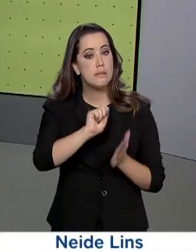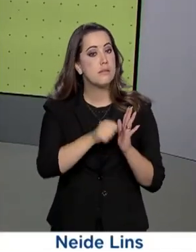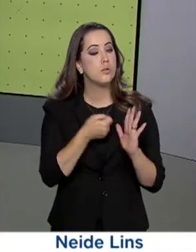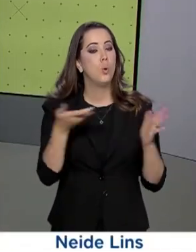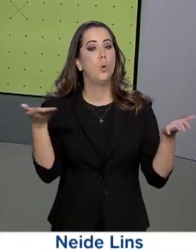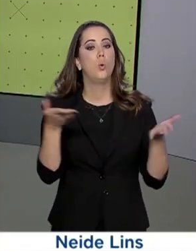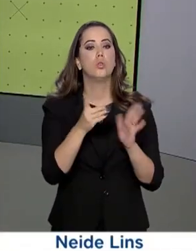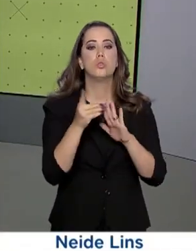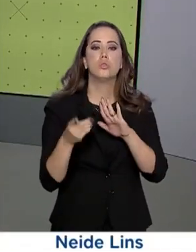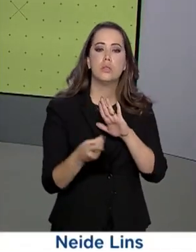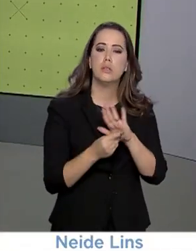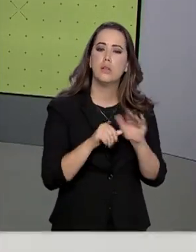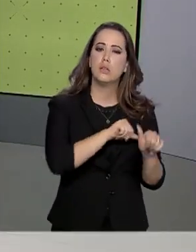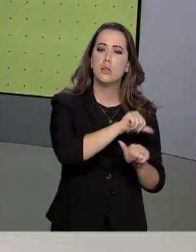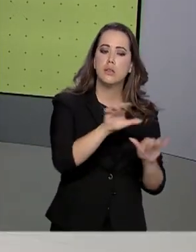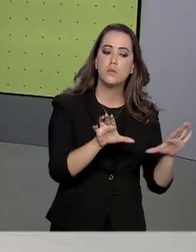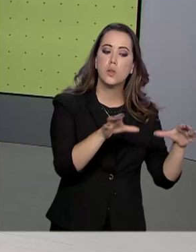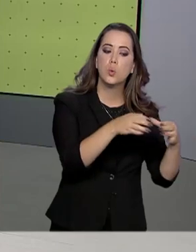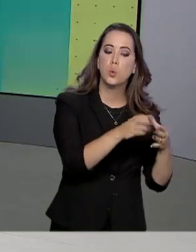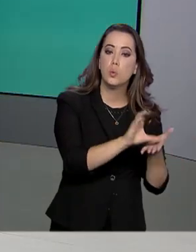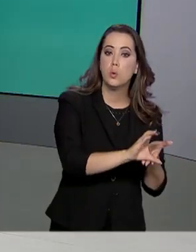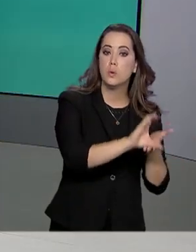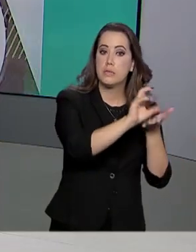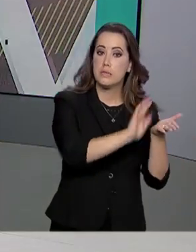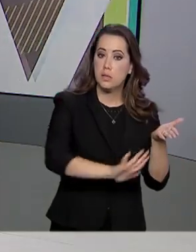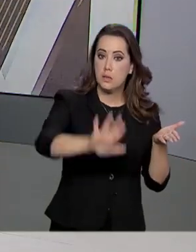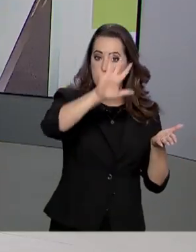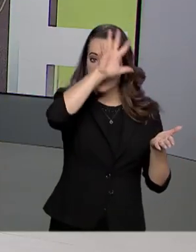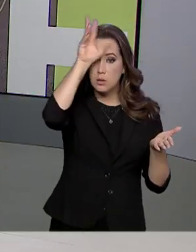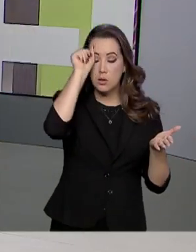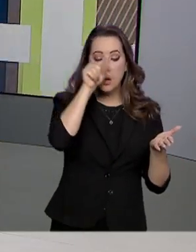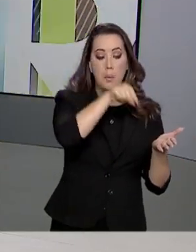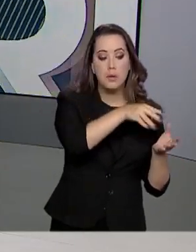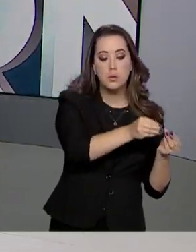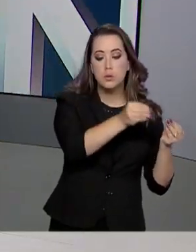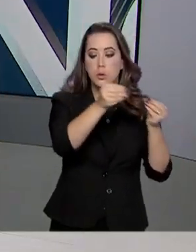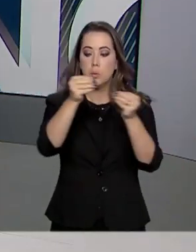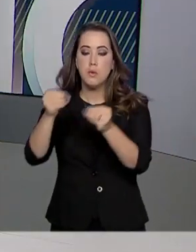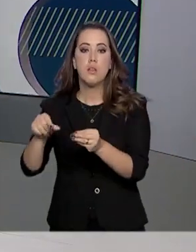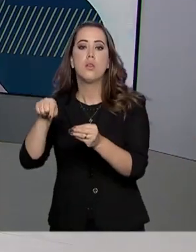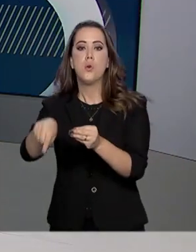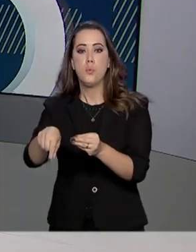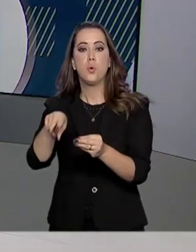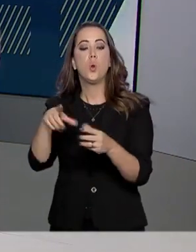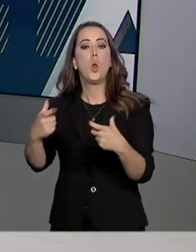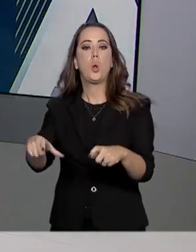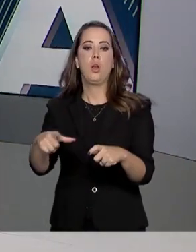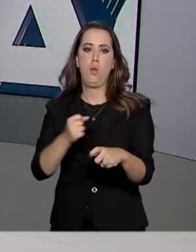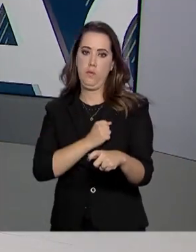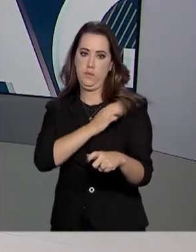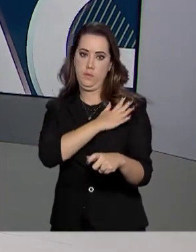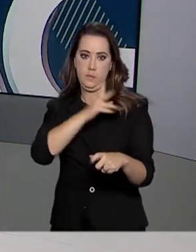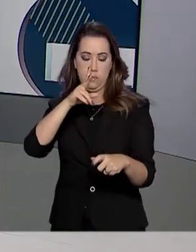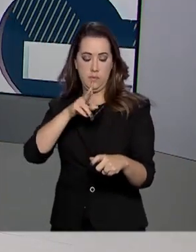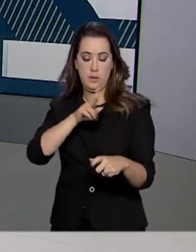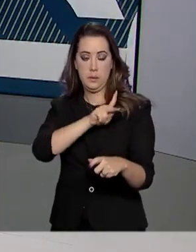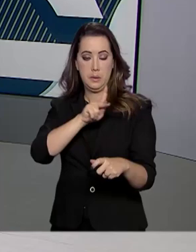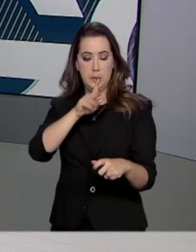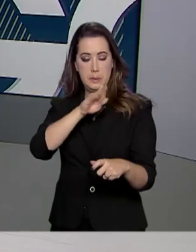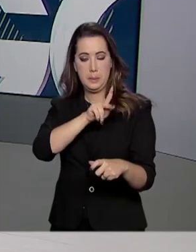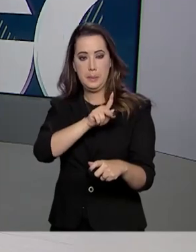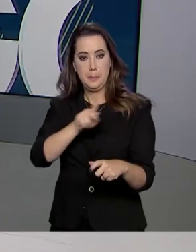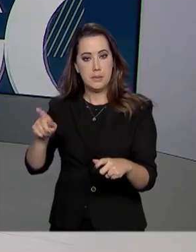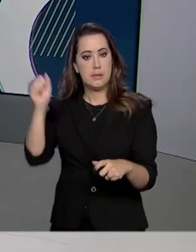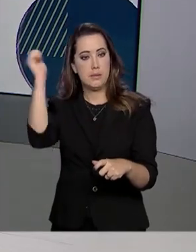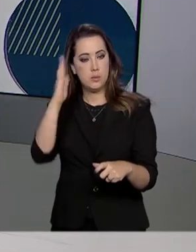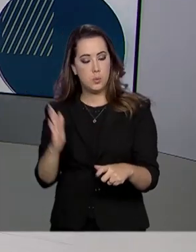assinou hoje o decreto que transfere o Conselho Nacional da Amazônia Legal para a Vice-Presidência da República. O presidente detalhou